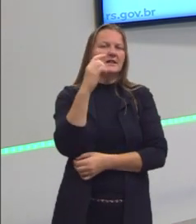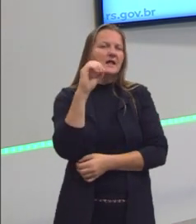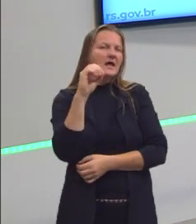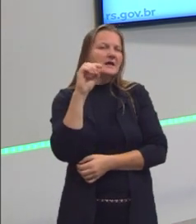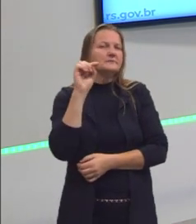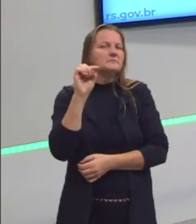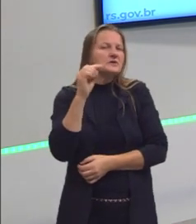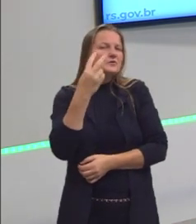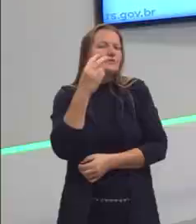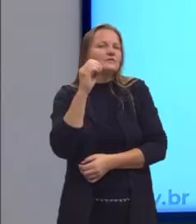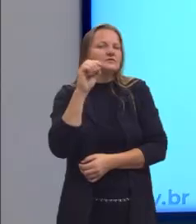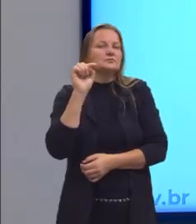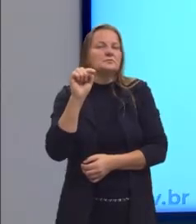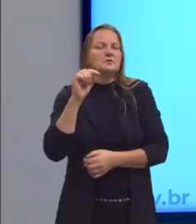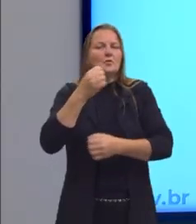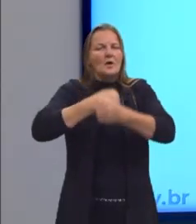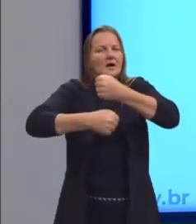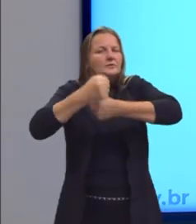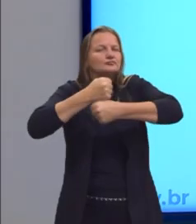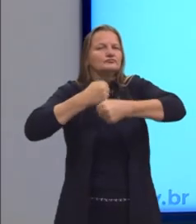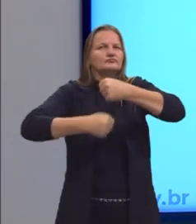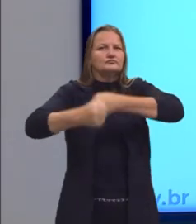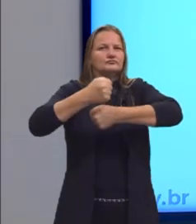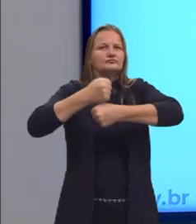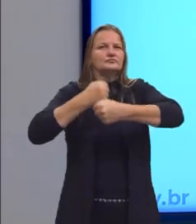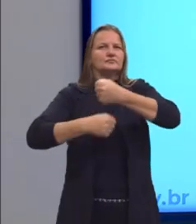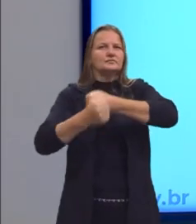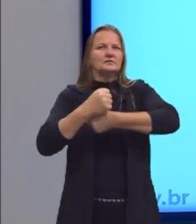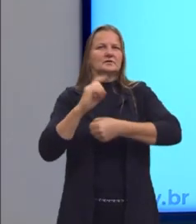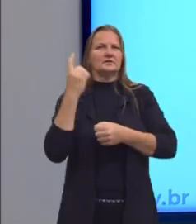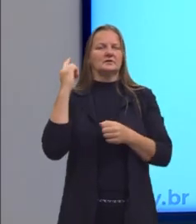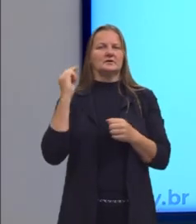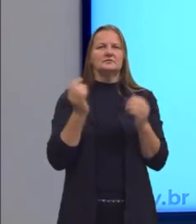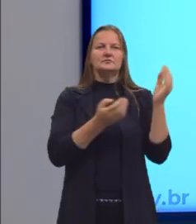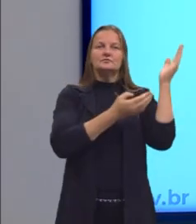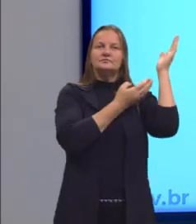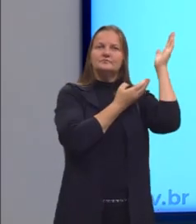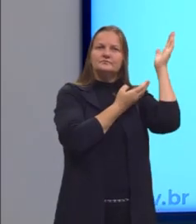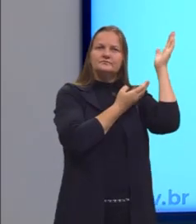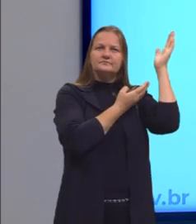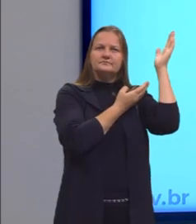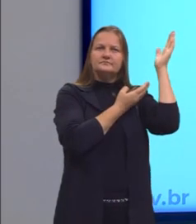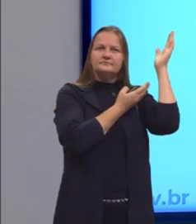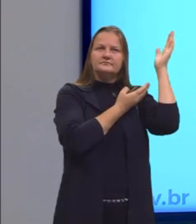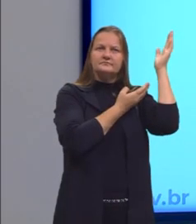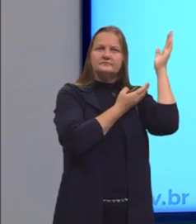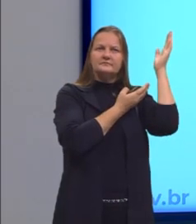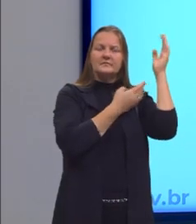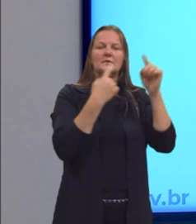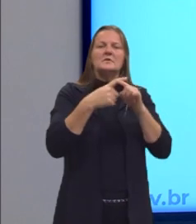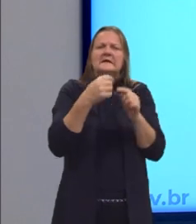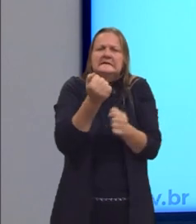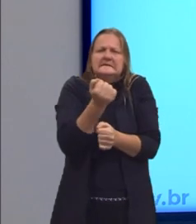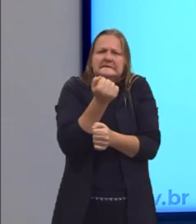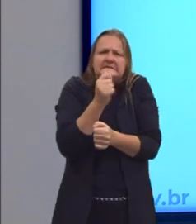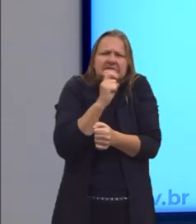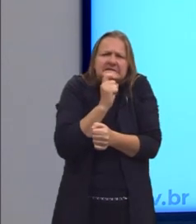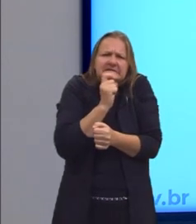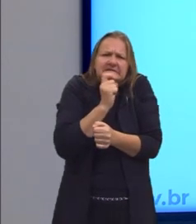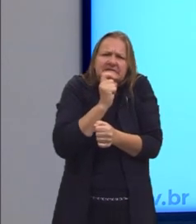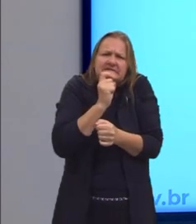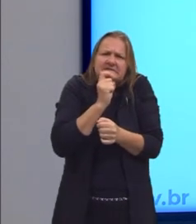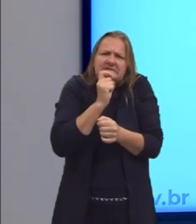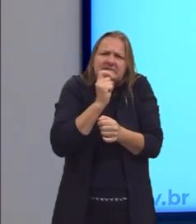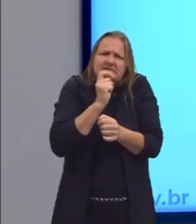20 mil anos atrás. Esse Estreito aqui, ele estaria congelado por causa da Era Glacial. Então, era